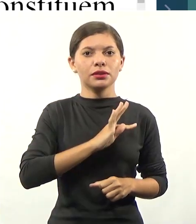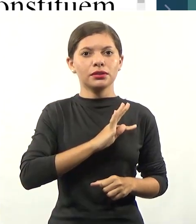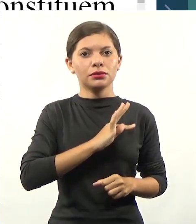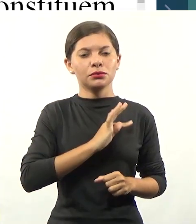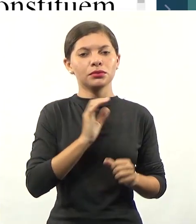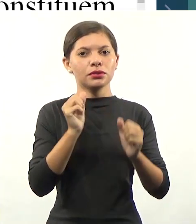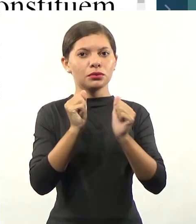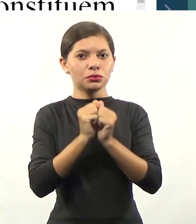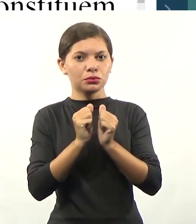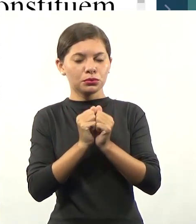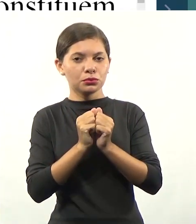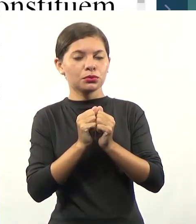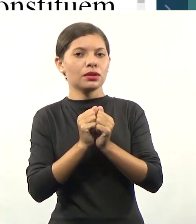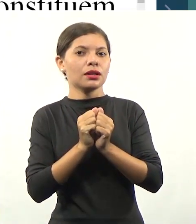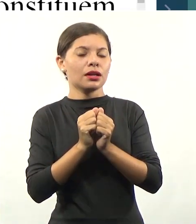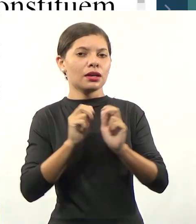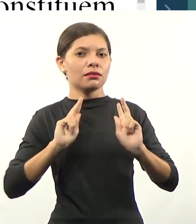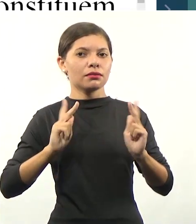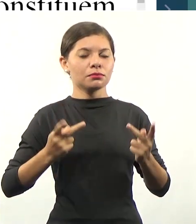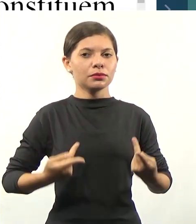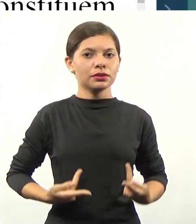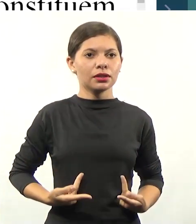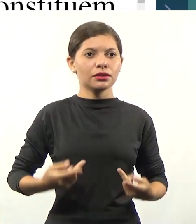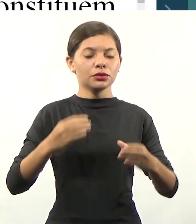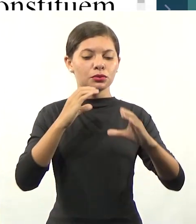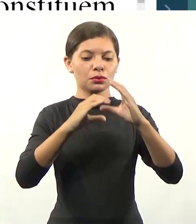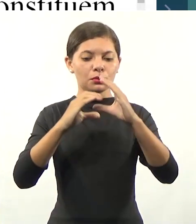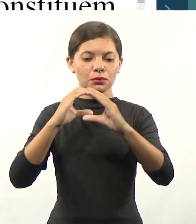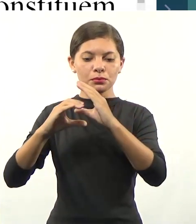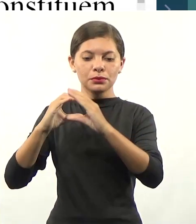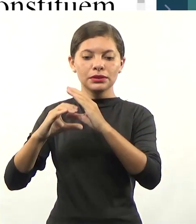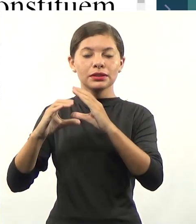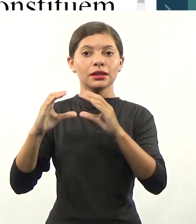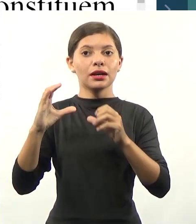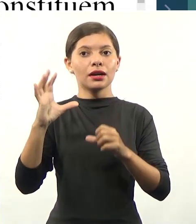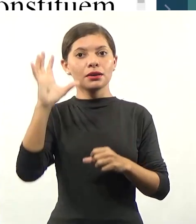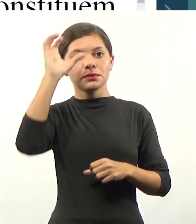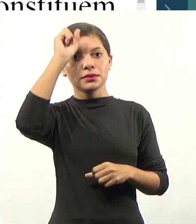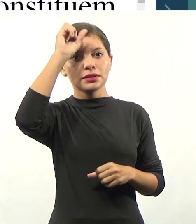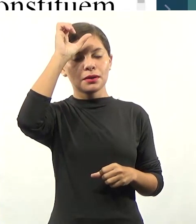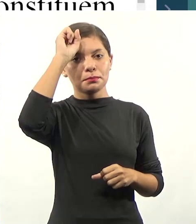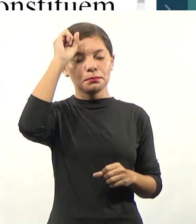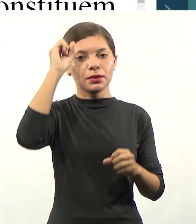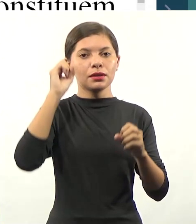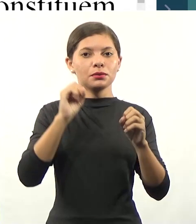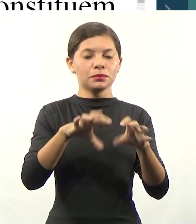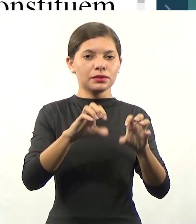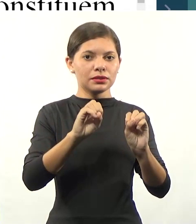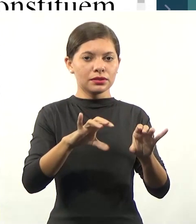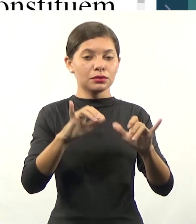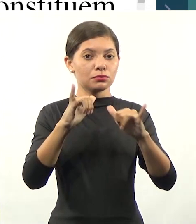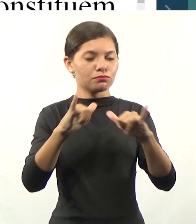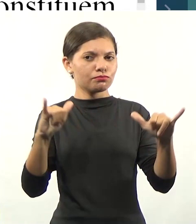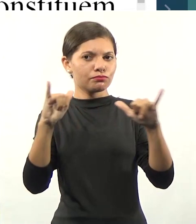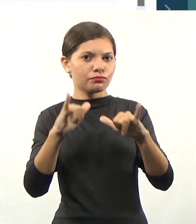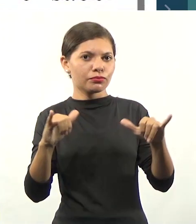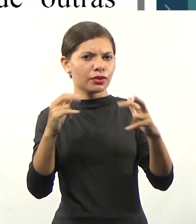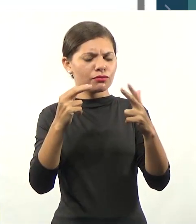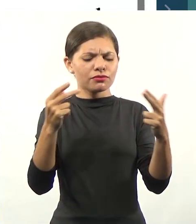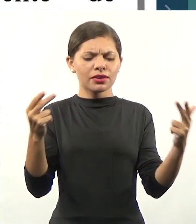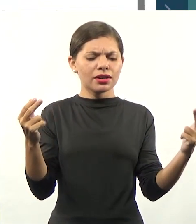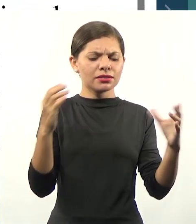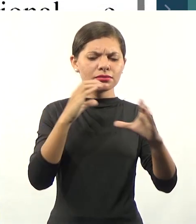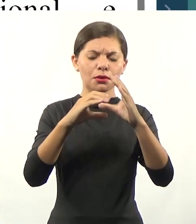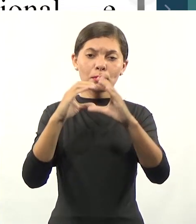constituem o patrimônio da humanidade e comunicar o saber através do ensino, de publicações ou de outras formas de